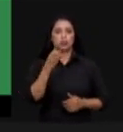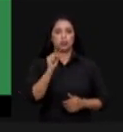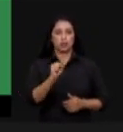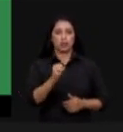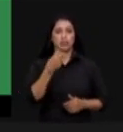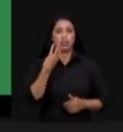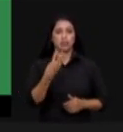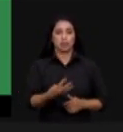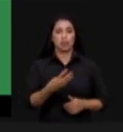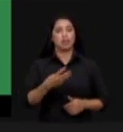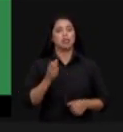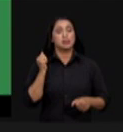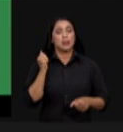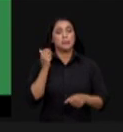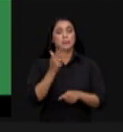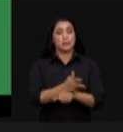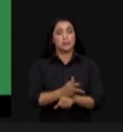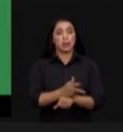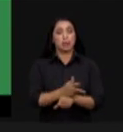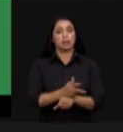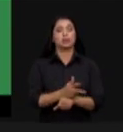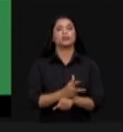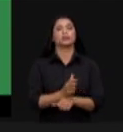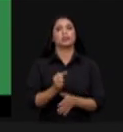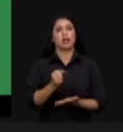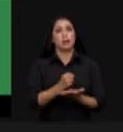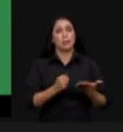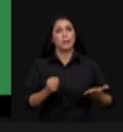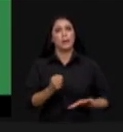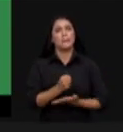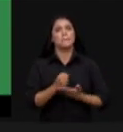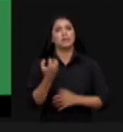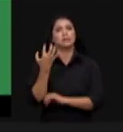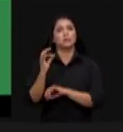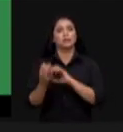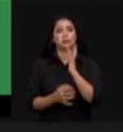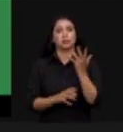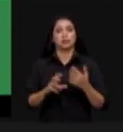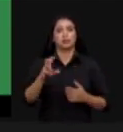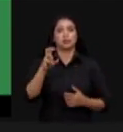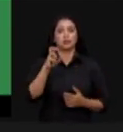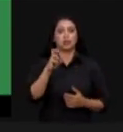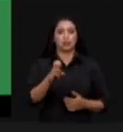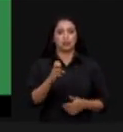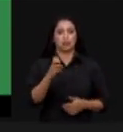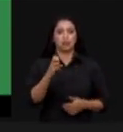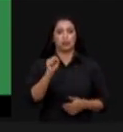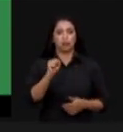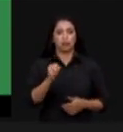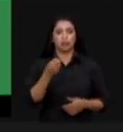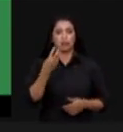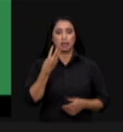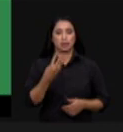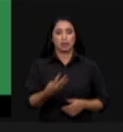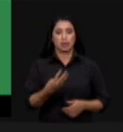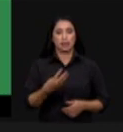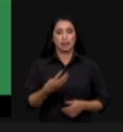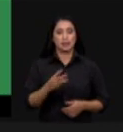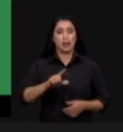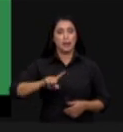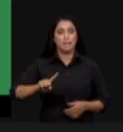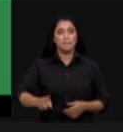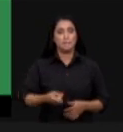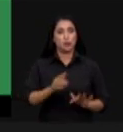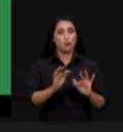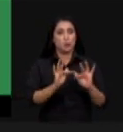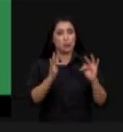empregos diretos certo no setor de base florestal são 583 mil famílias que participam